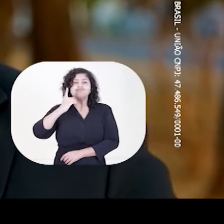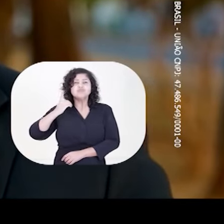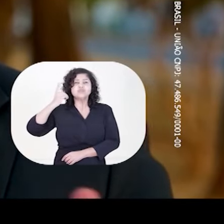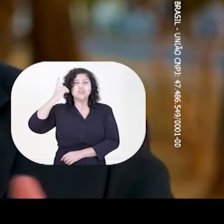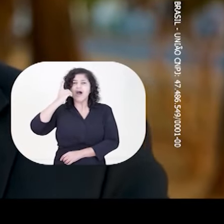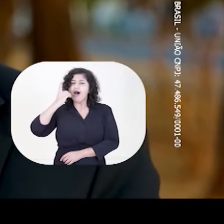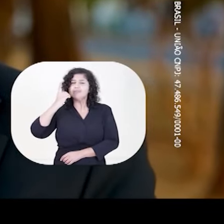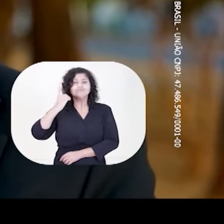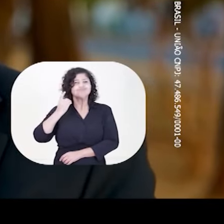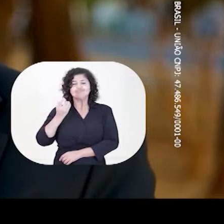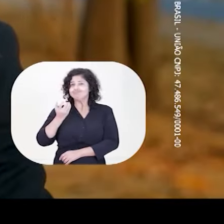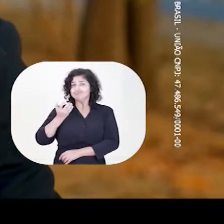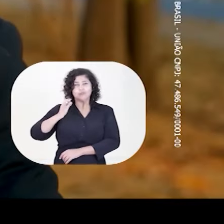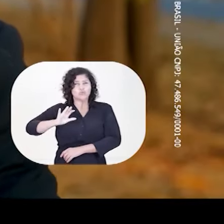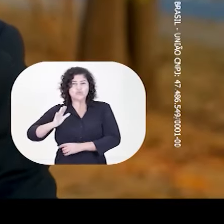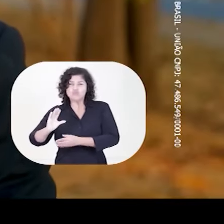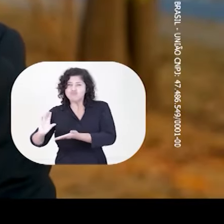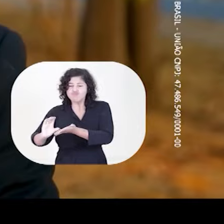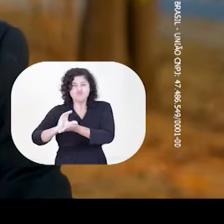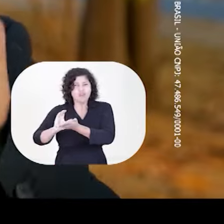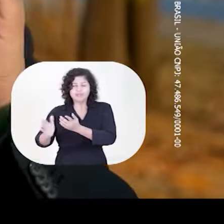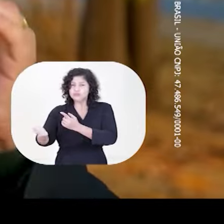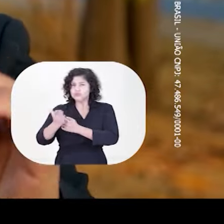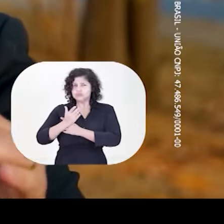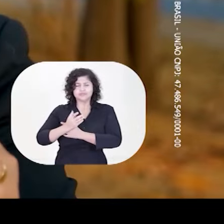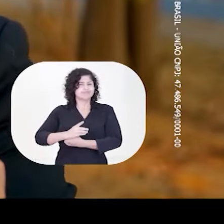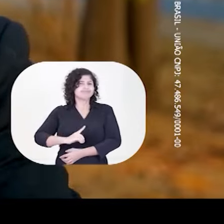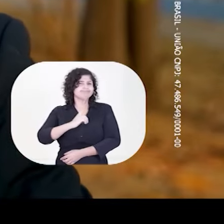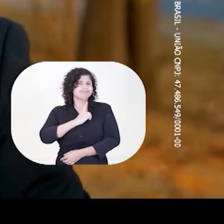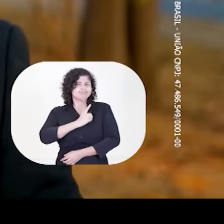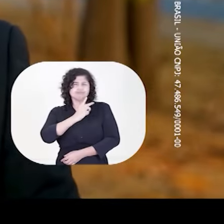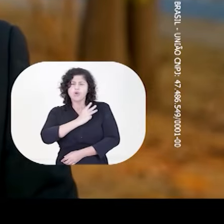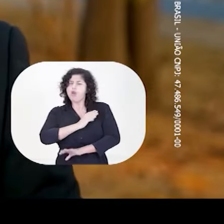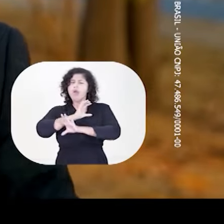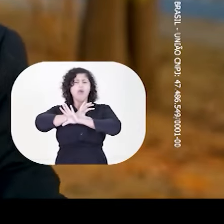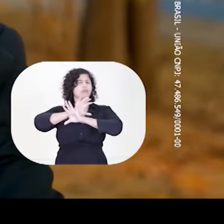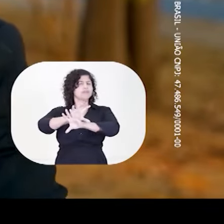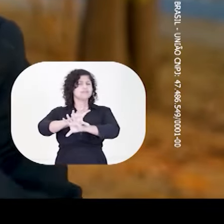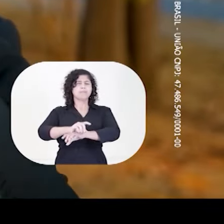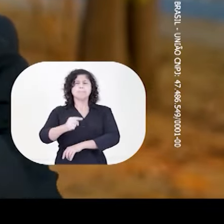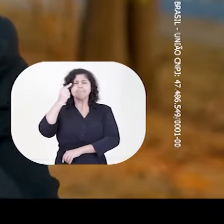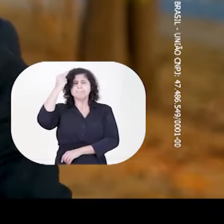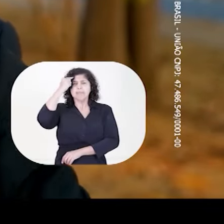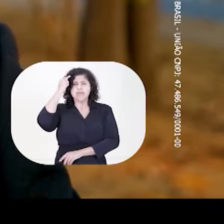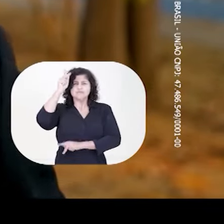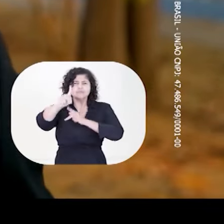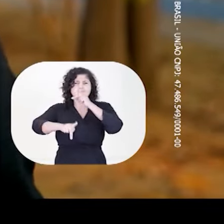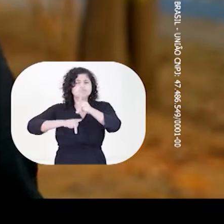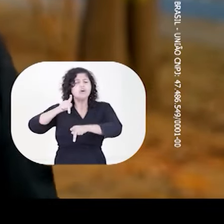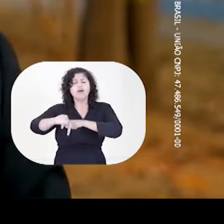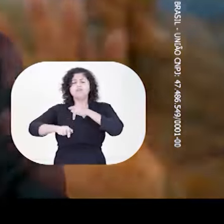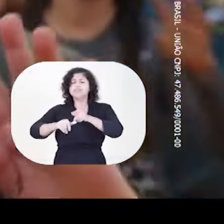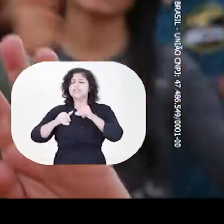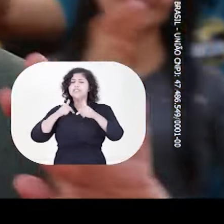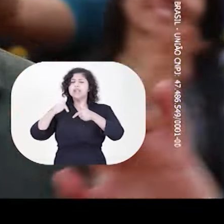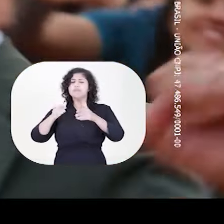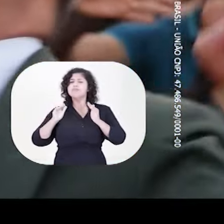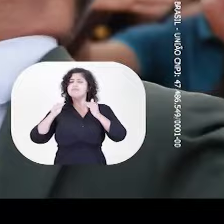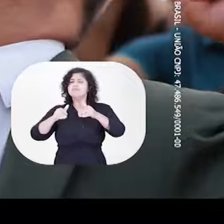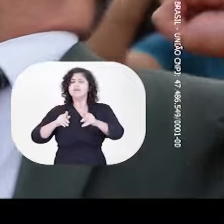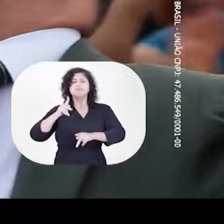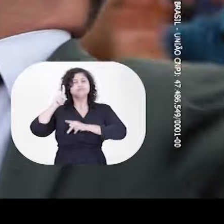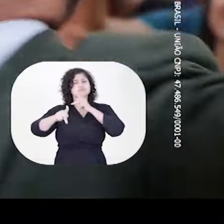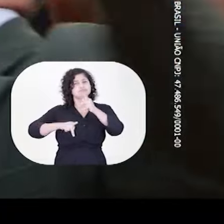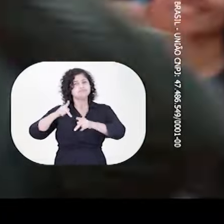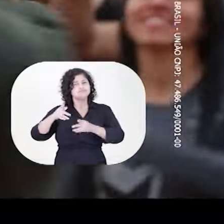abriu mão de privilégios na Câmara Federal. O delegado, o Valdir, é assim. Pensa no povo e trabalha para o povo. Agora é o